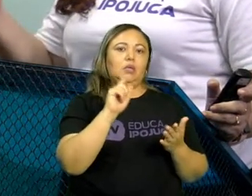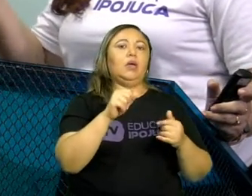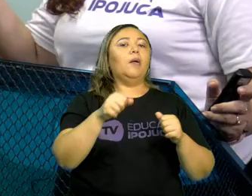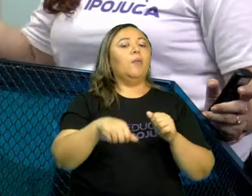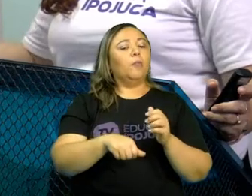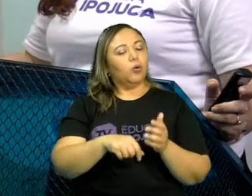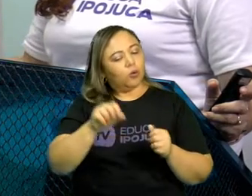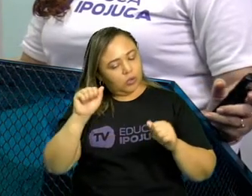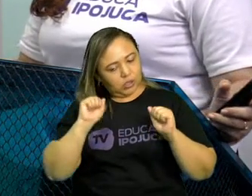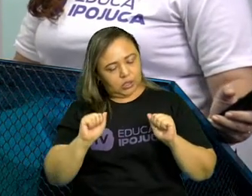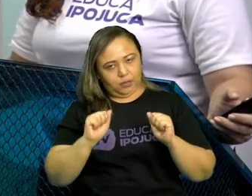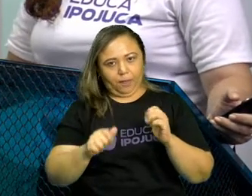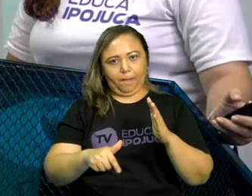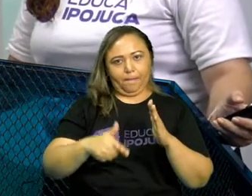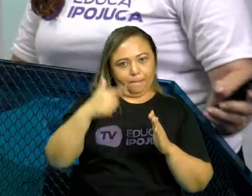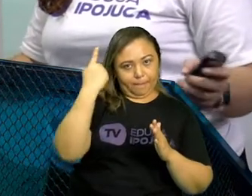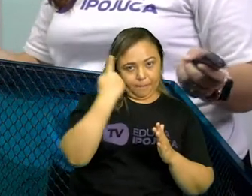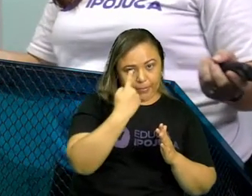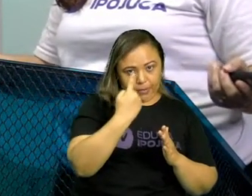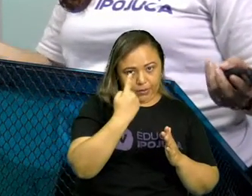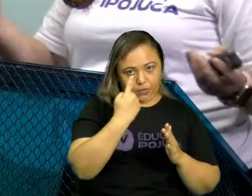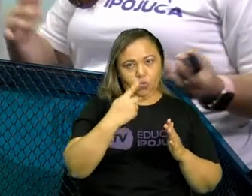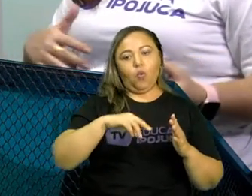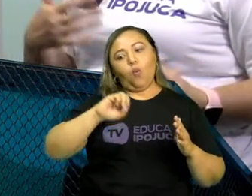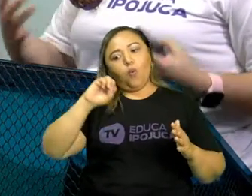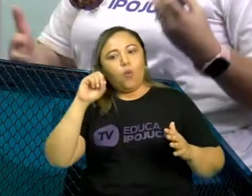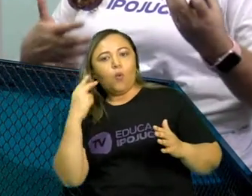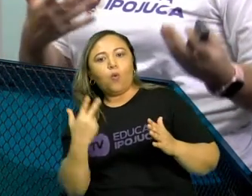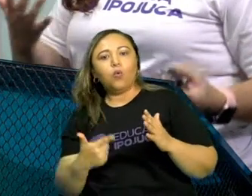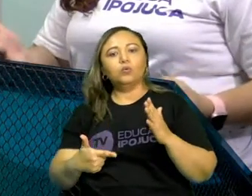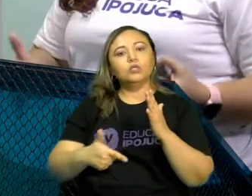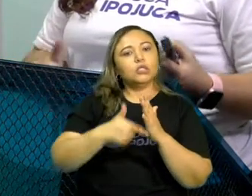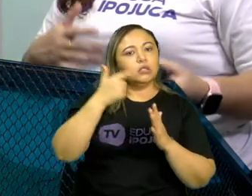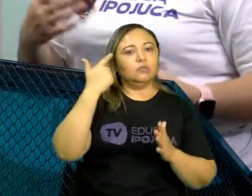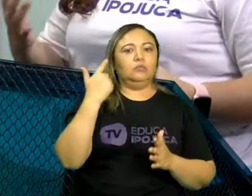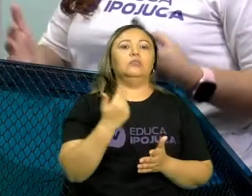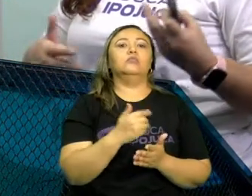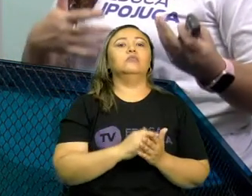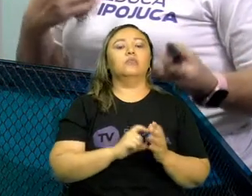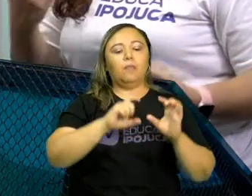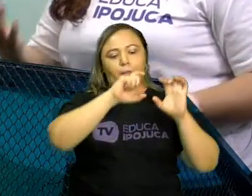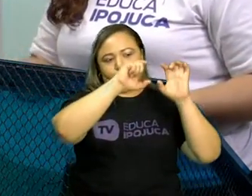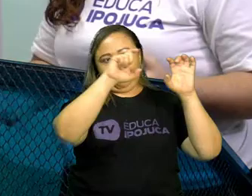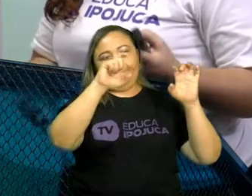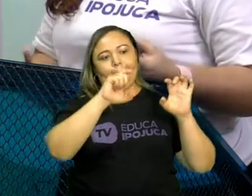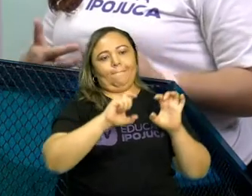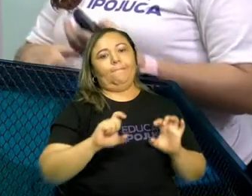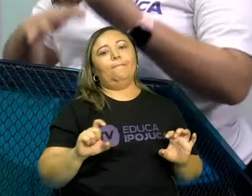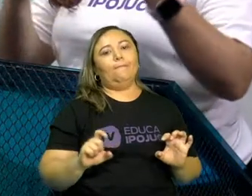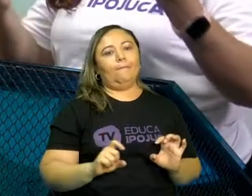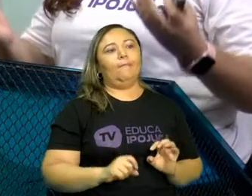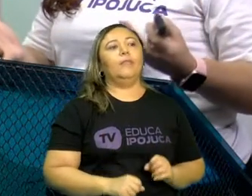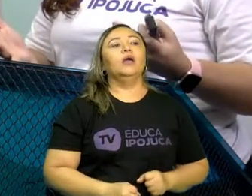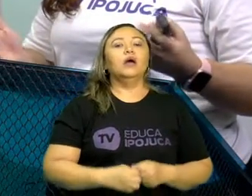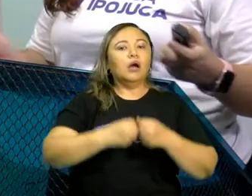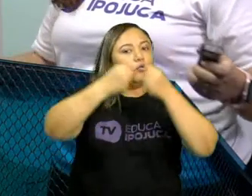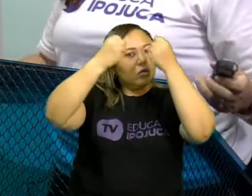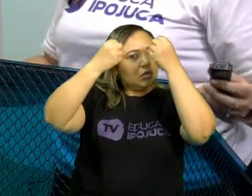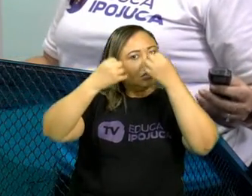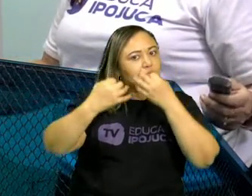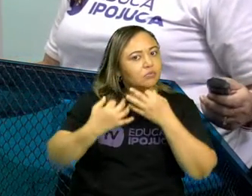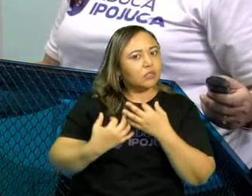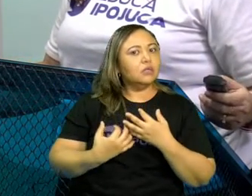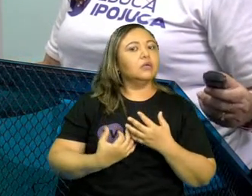vir entre o primeiro e o segundo parágrafo. Mas o ideal é que ela inicie já dizendo para o leitor qual é a ideia